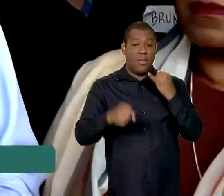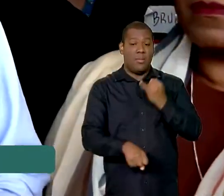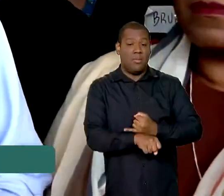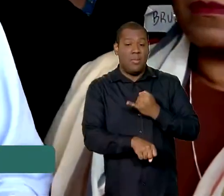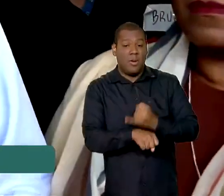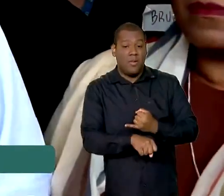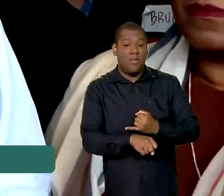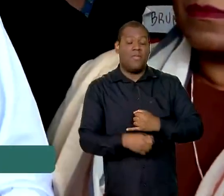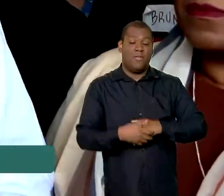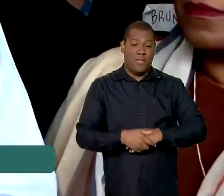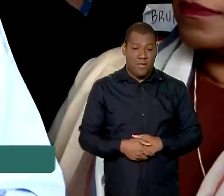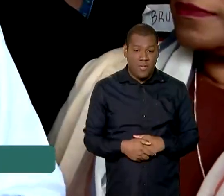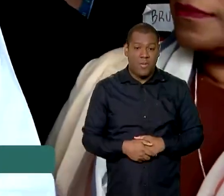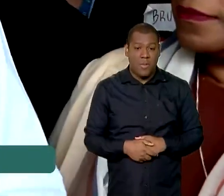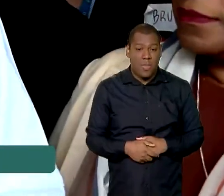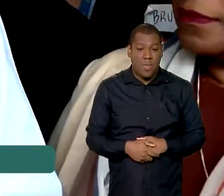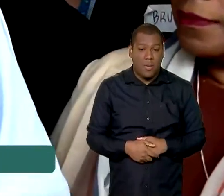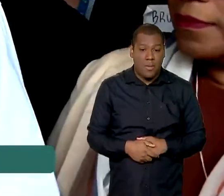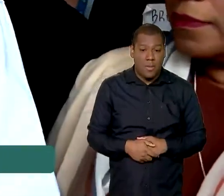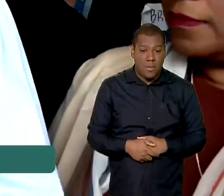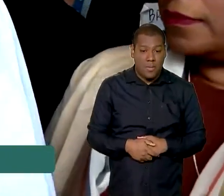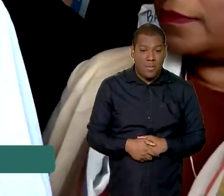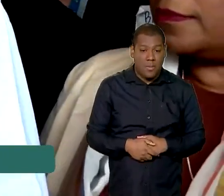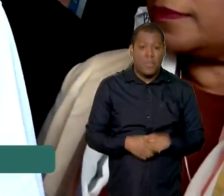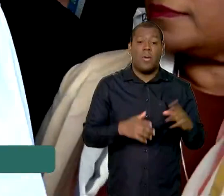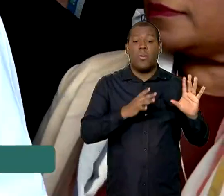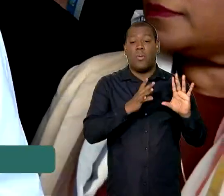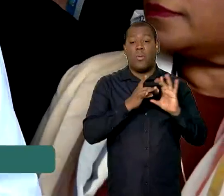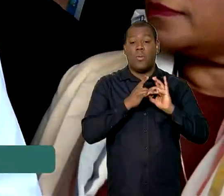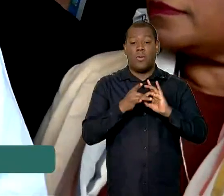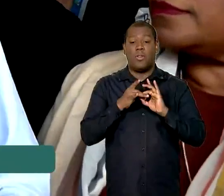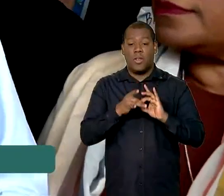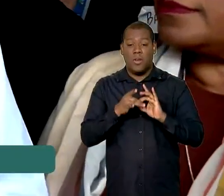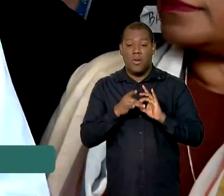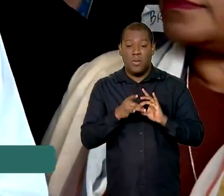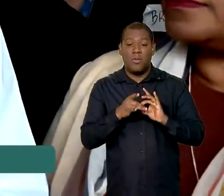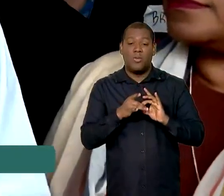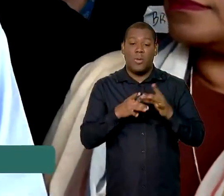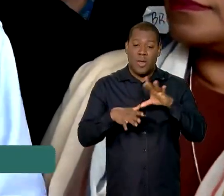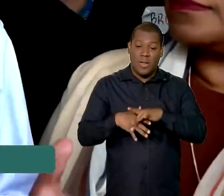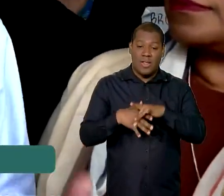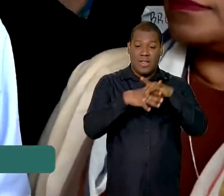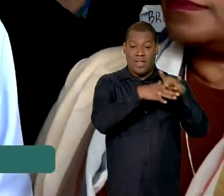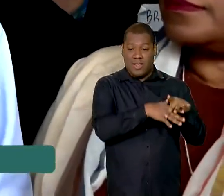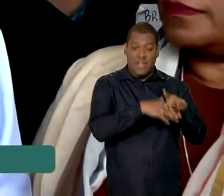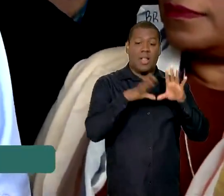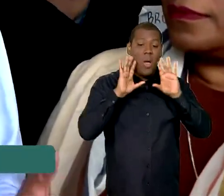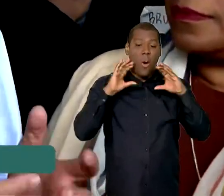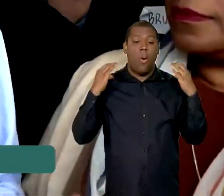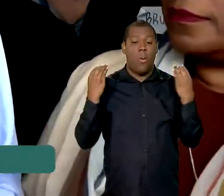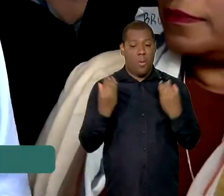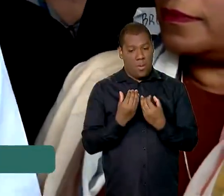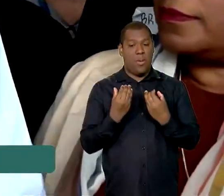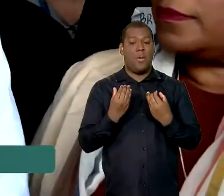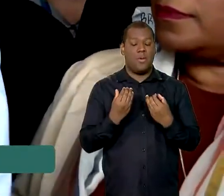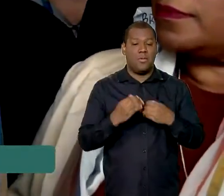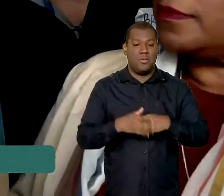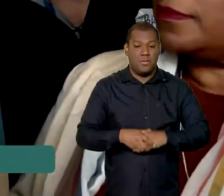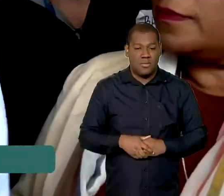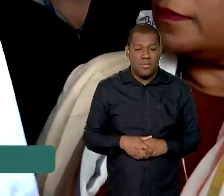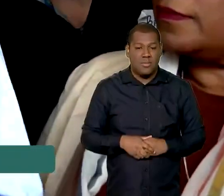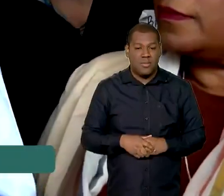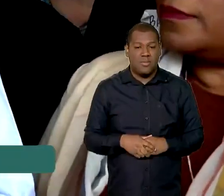Porto Alegre, integrado aqui com as lideranças da comunidade para que, junto com